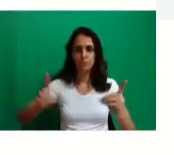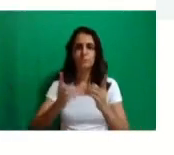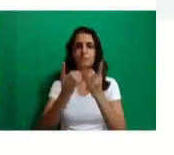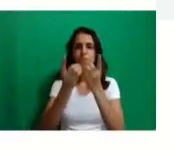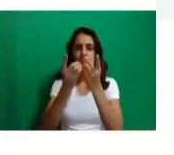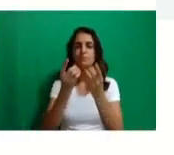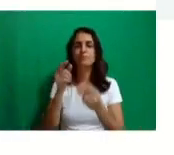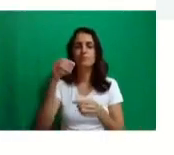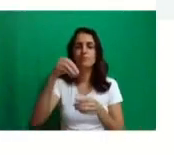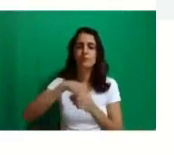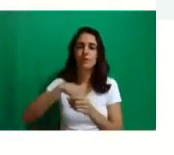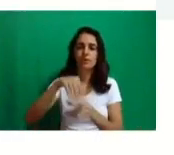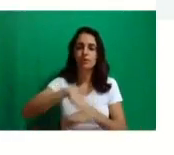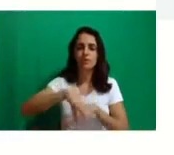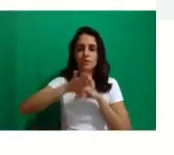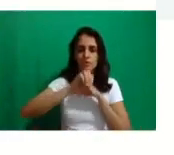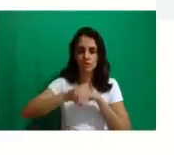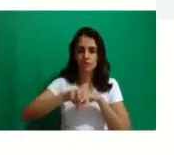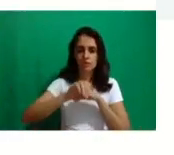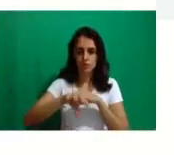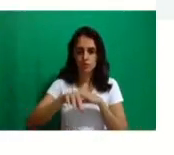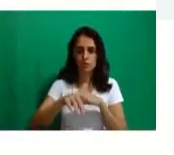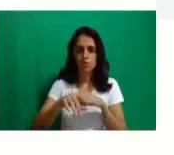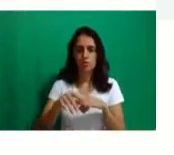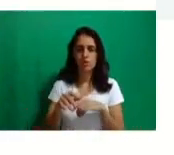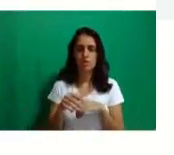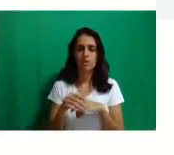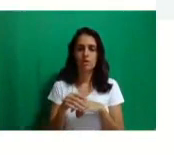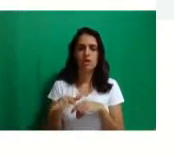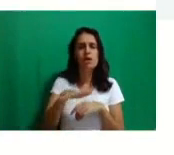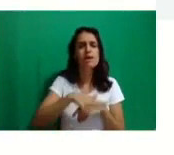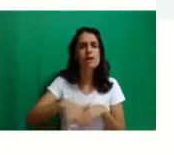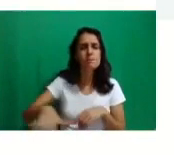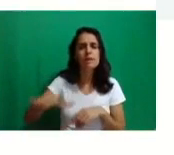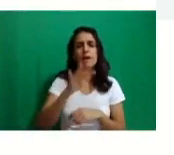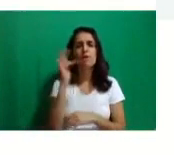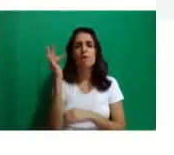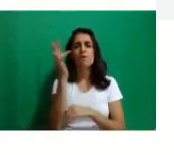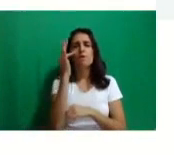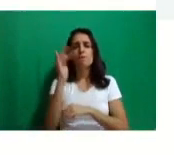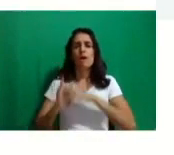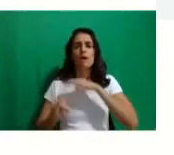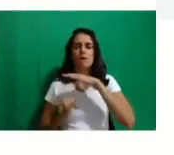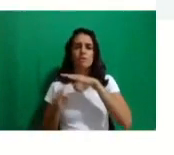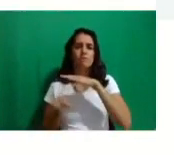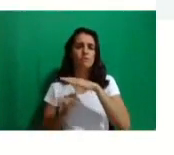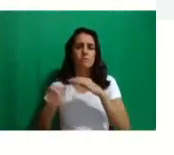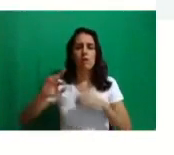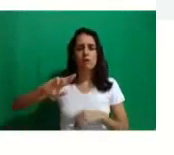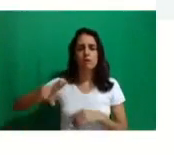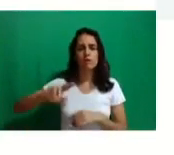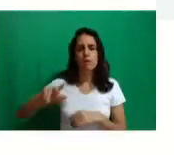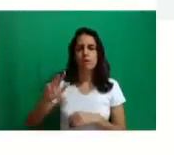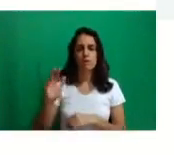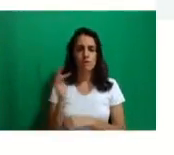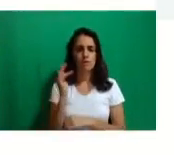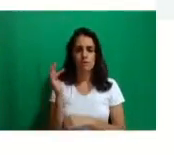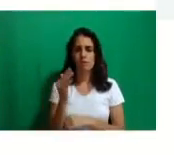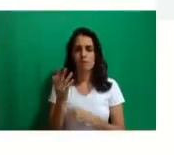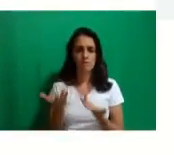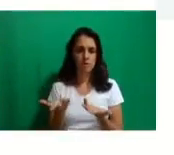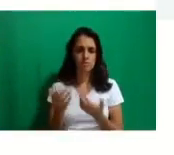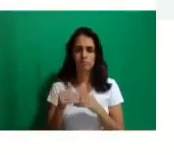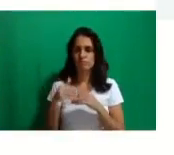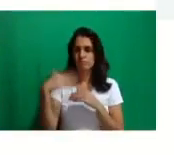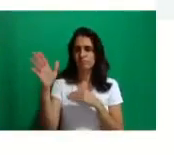não formais de aprendizagem, em empresas, né? Não só na escola. Então, é